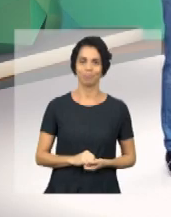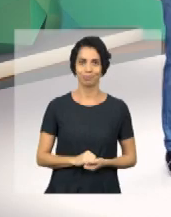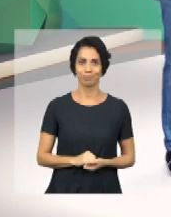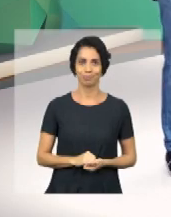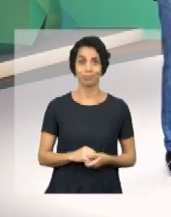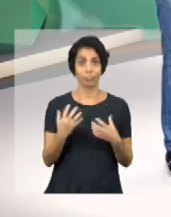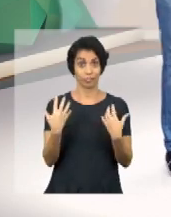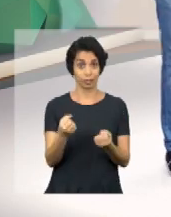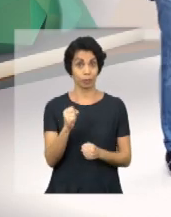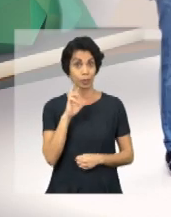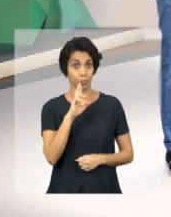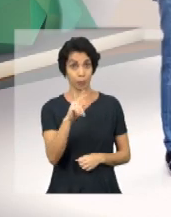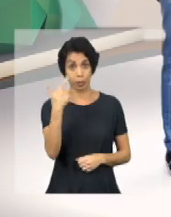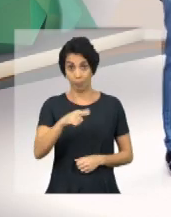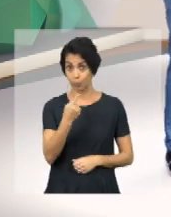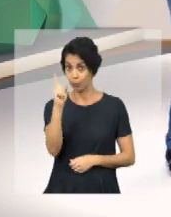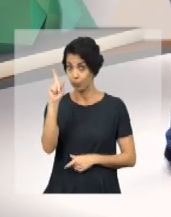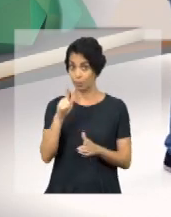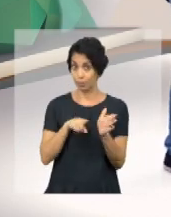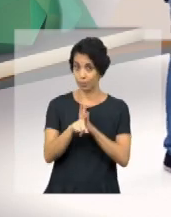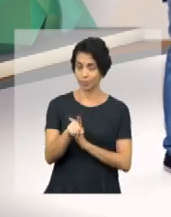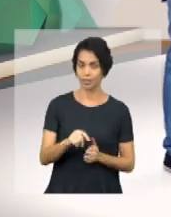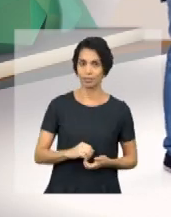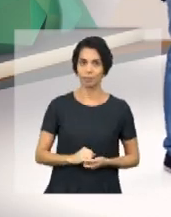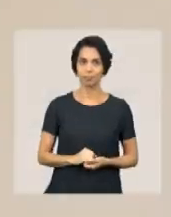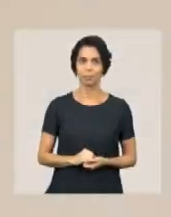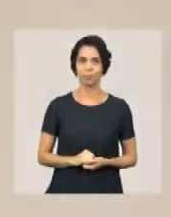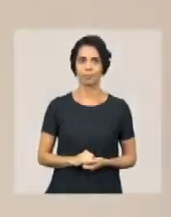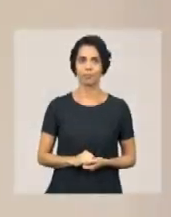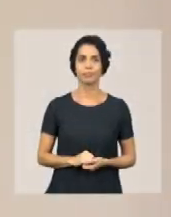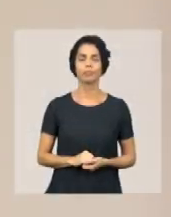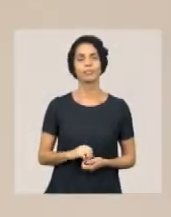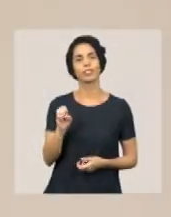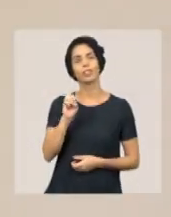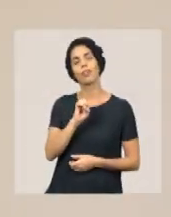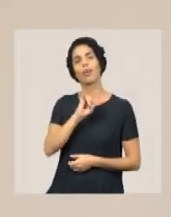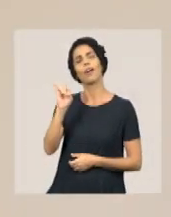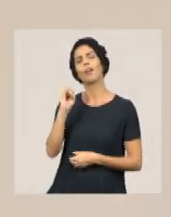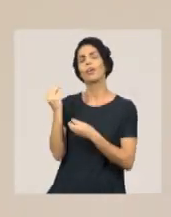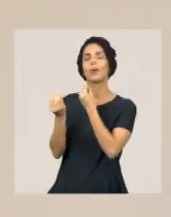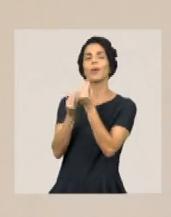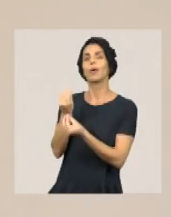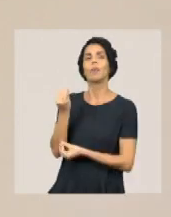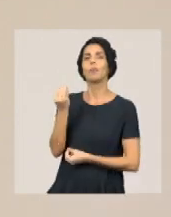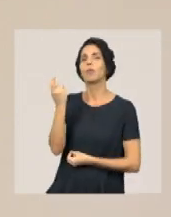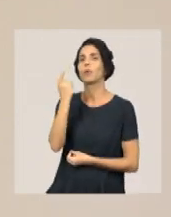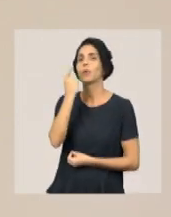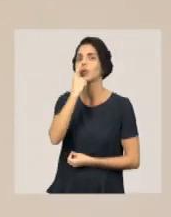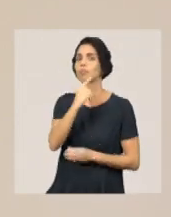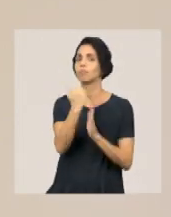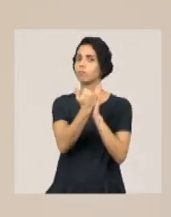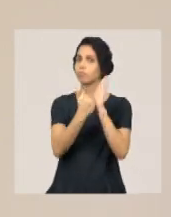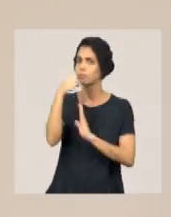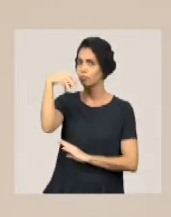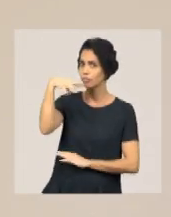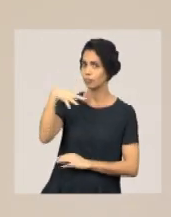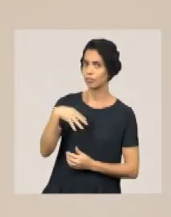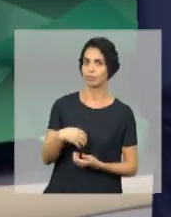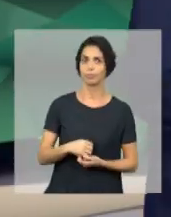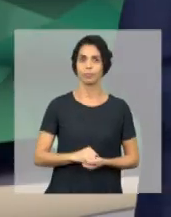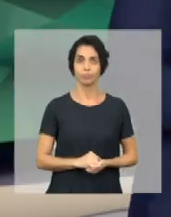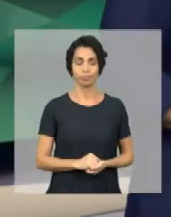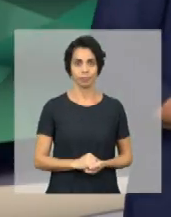Vamos responder mais uma pergunta. Uma mulher é atendida. Logotipo da caixa no monitor. Oi, como que eu faço para receber a redução do tarifo de energia?